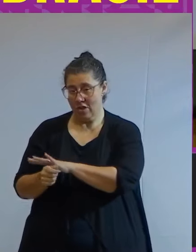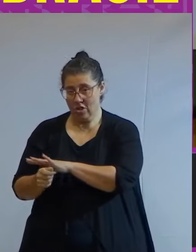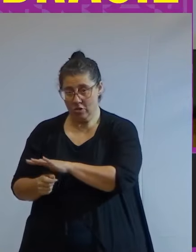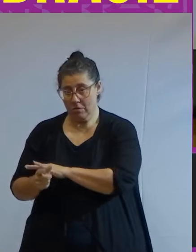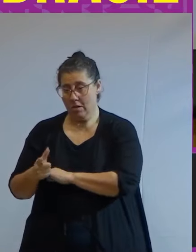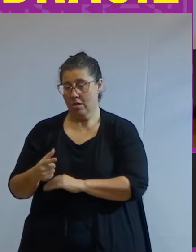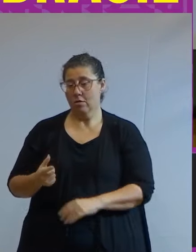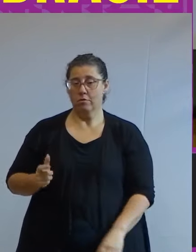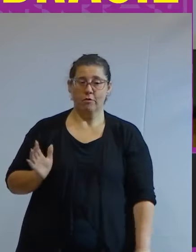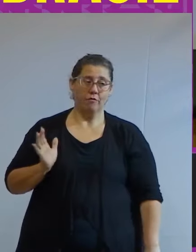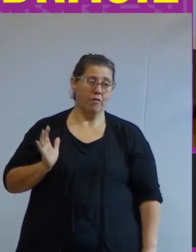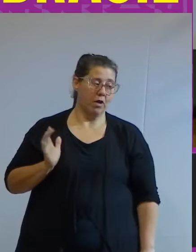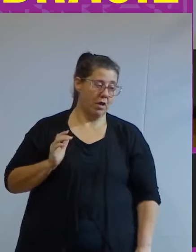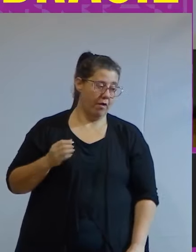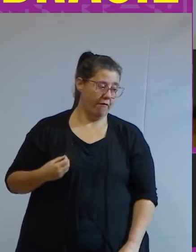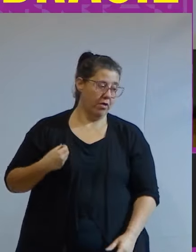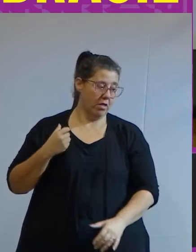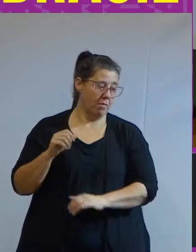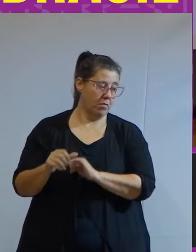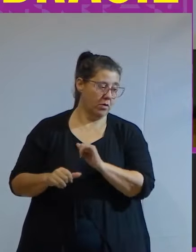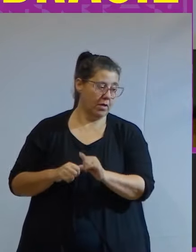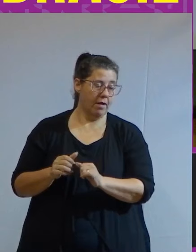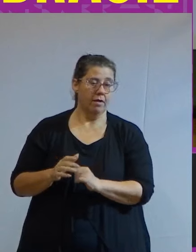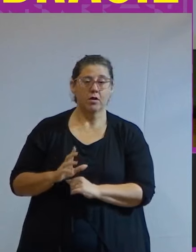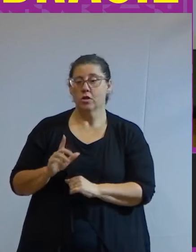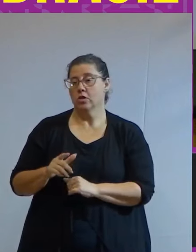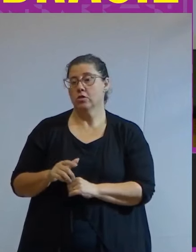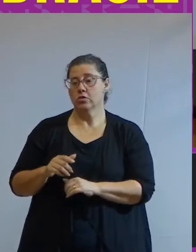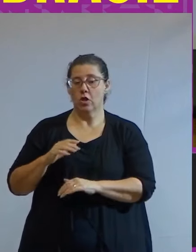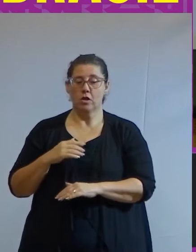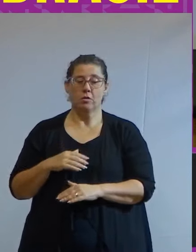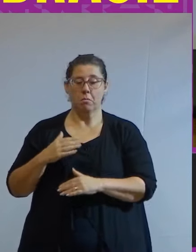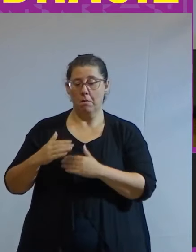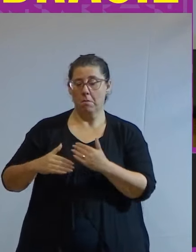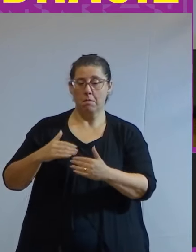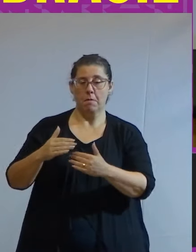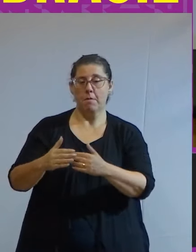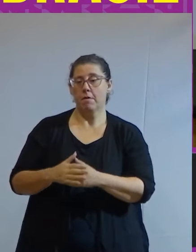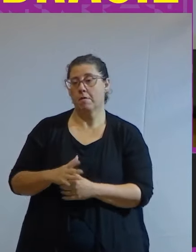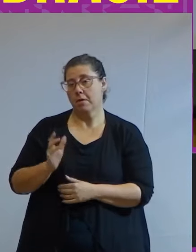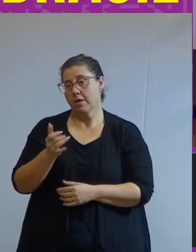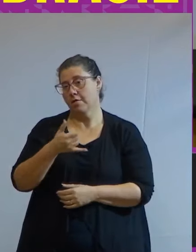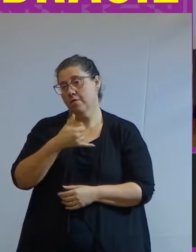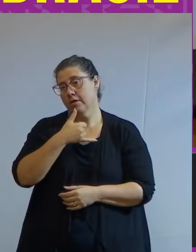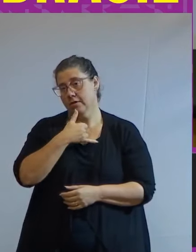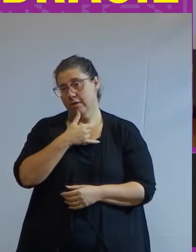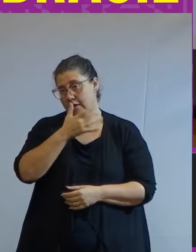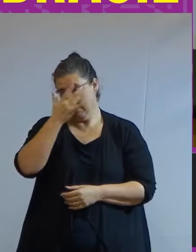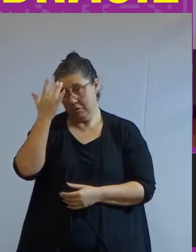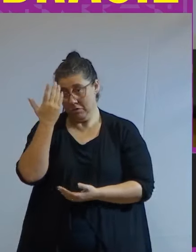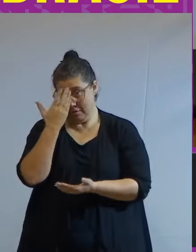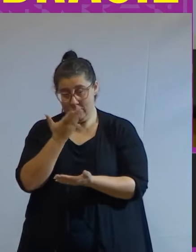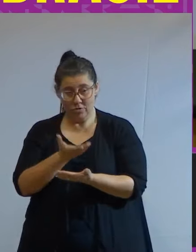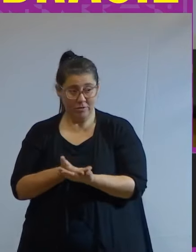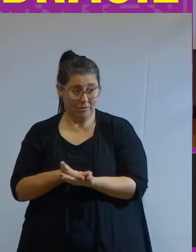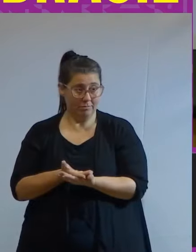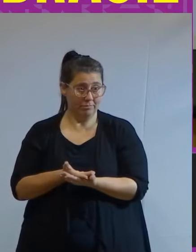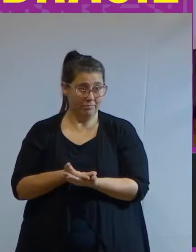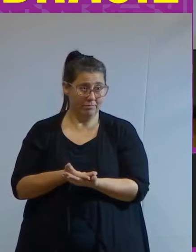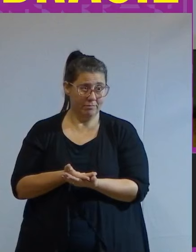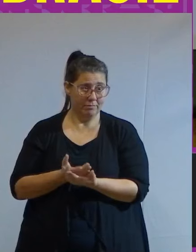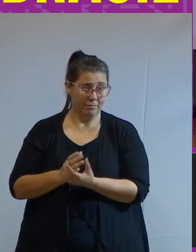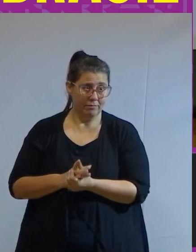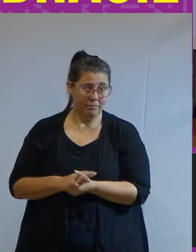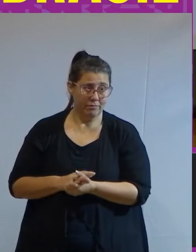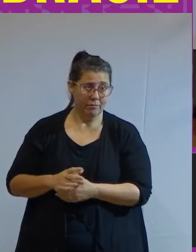você ficar rico e mudar sua vida para melhor é só você seguir esse passo a passo que infelizmente as pessoas acabam caindo então